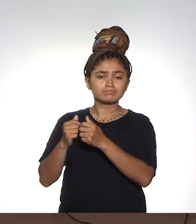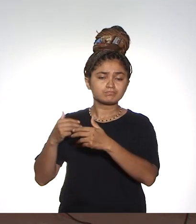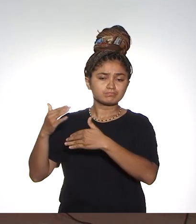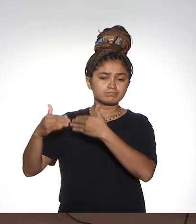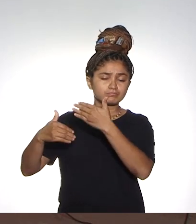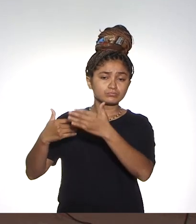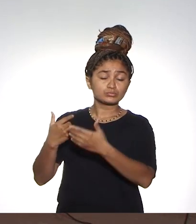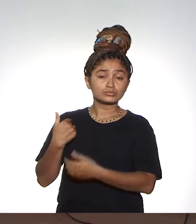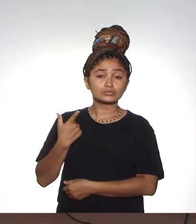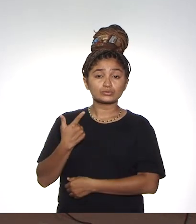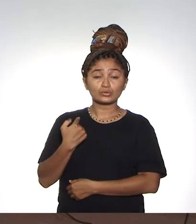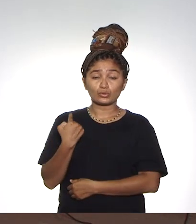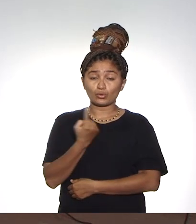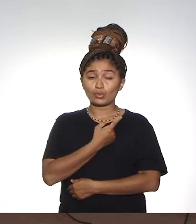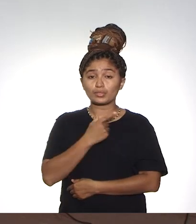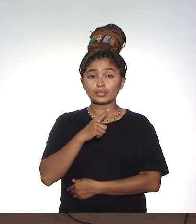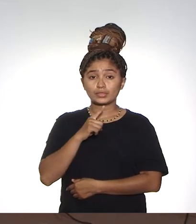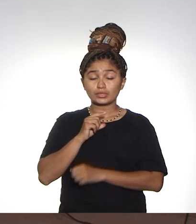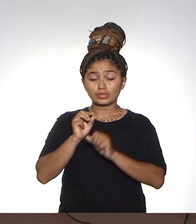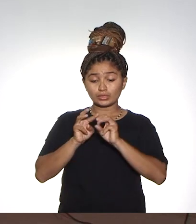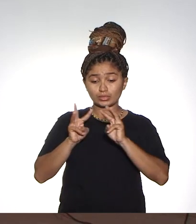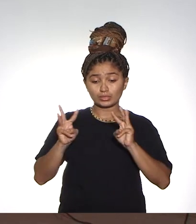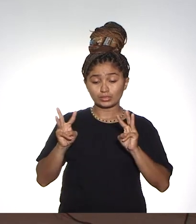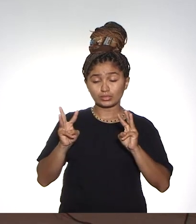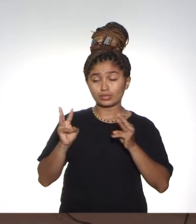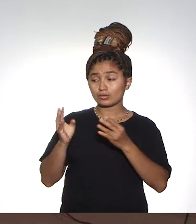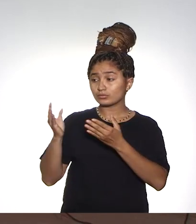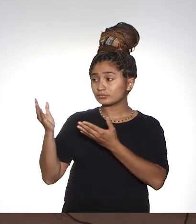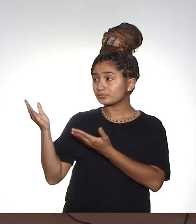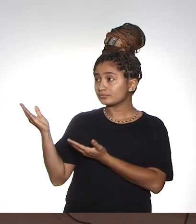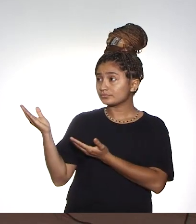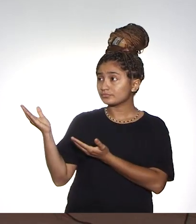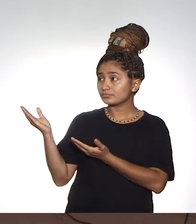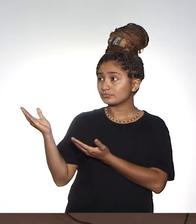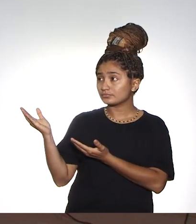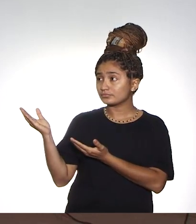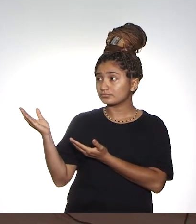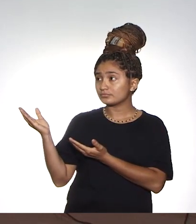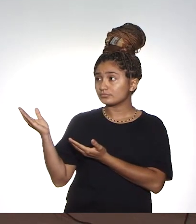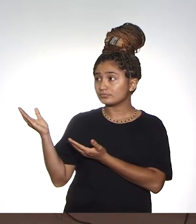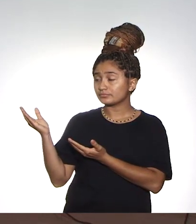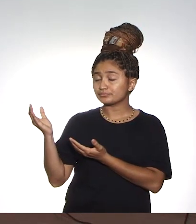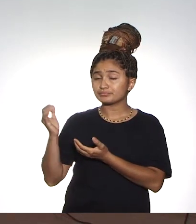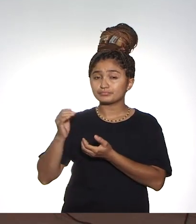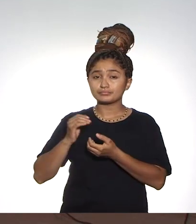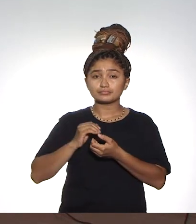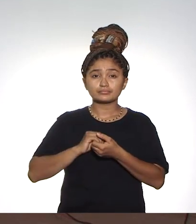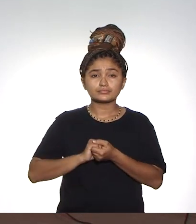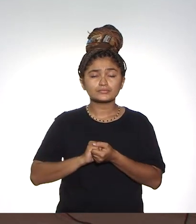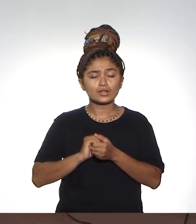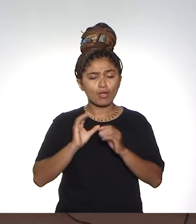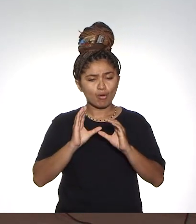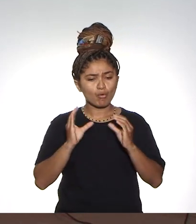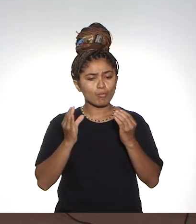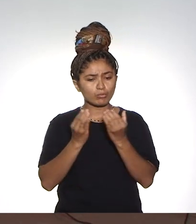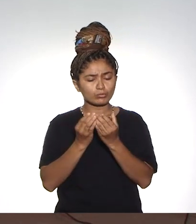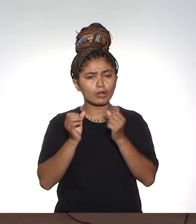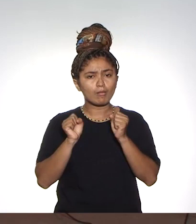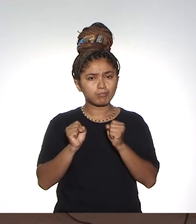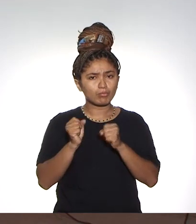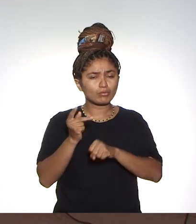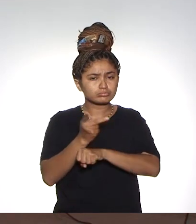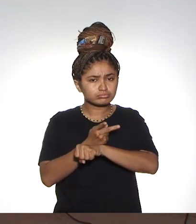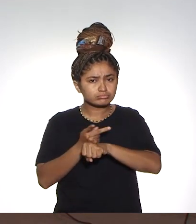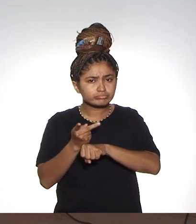um canal direto, que é saúde.emocional.ufrr.br, que a comunidade